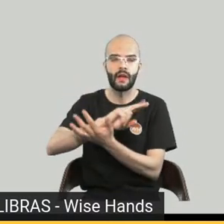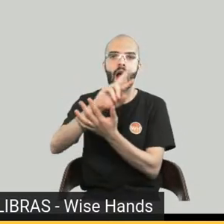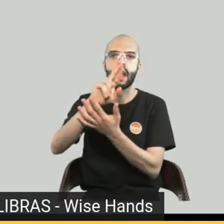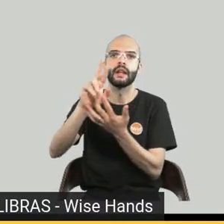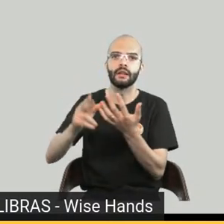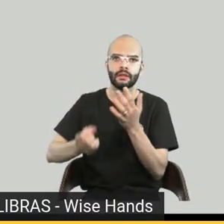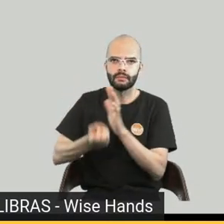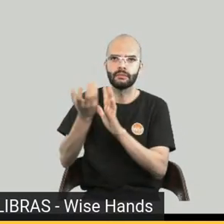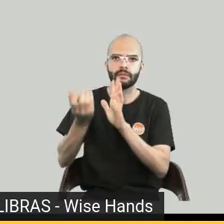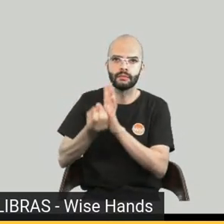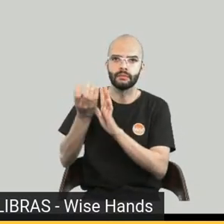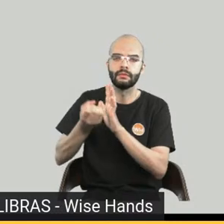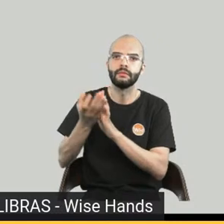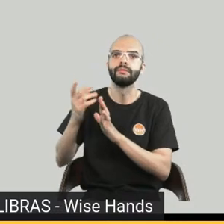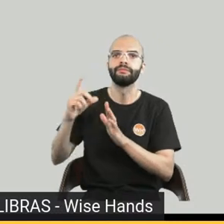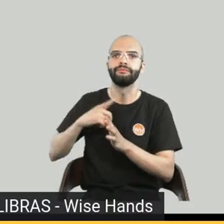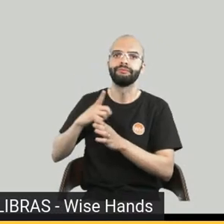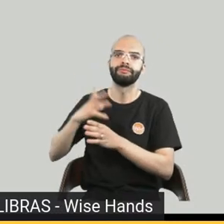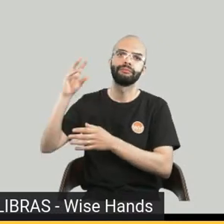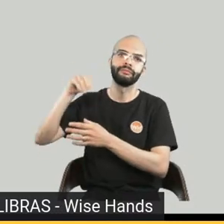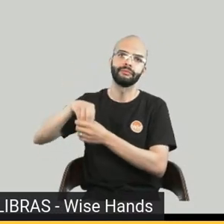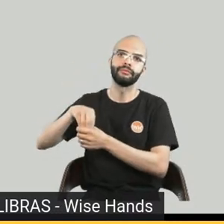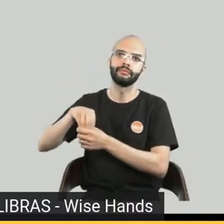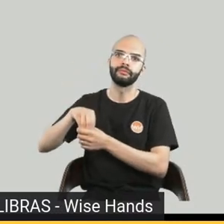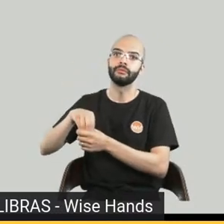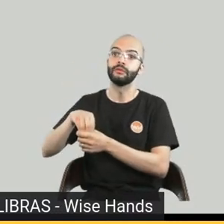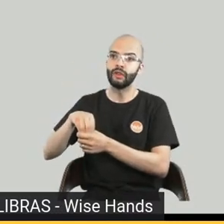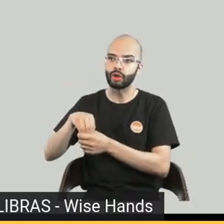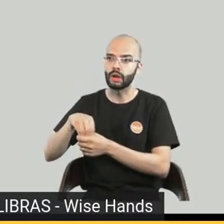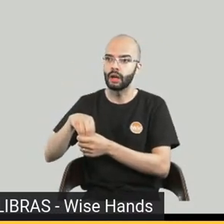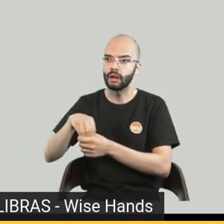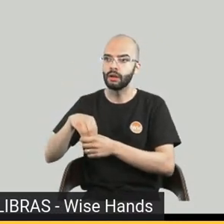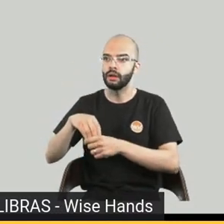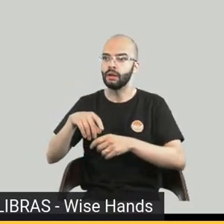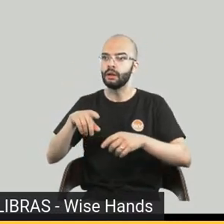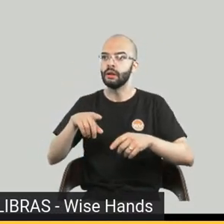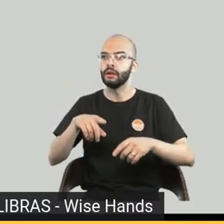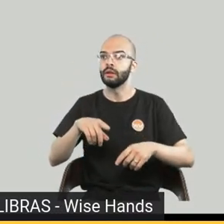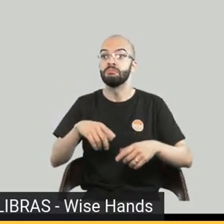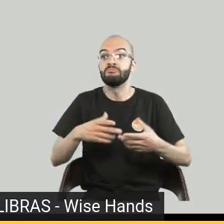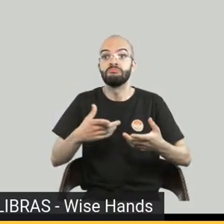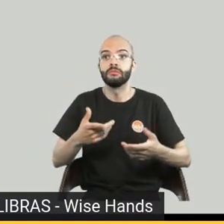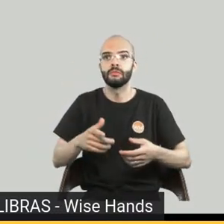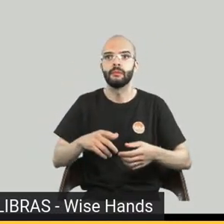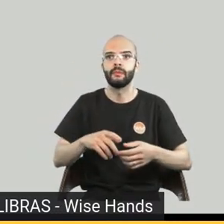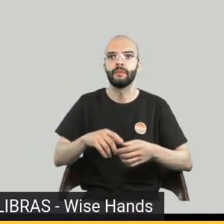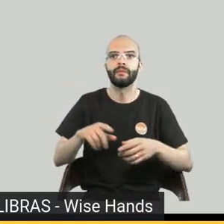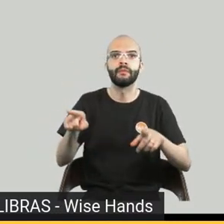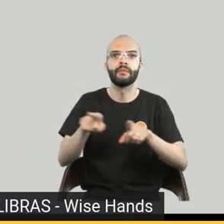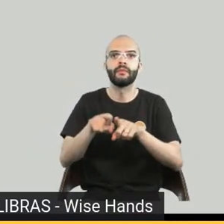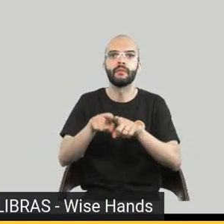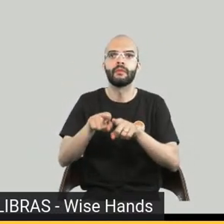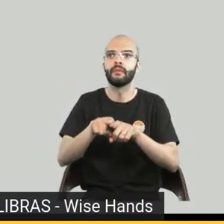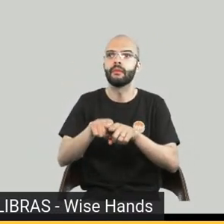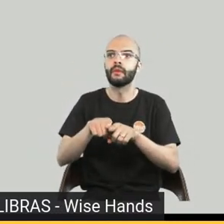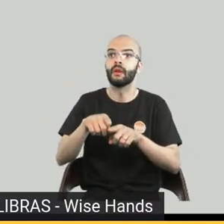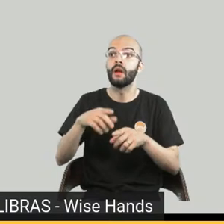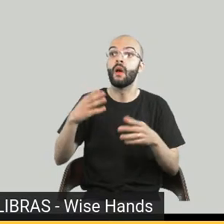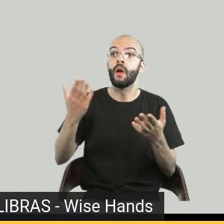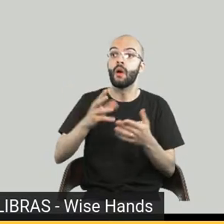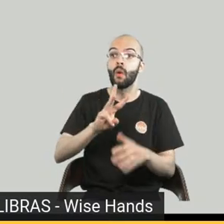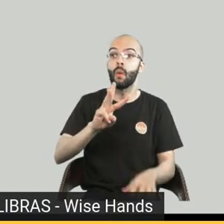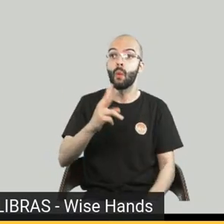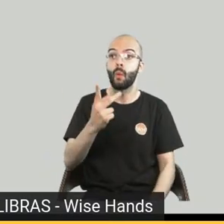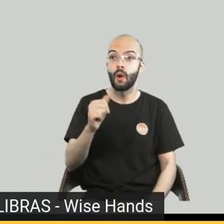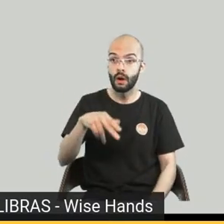E aí, a novidade, o desafio que se coloca agora é o audiobook. Como o Aner já comentou lá no começo, o formato áudio em si